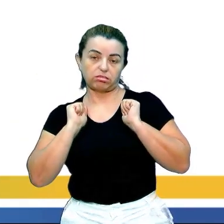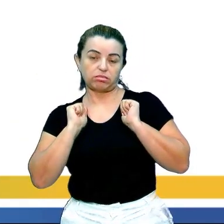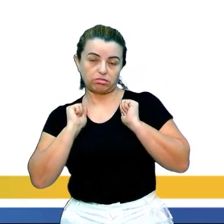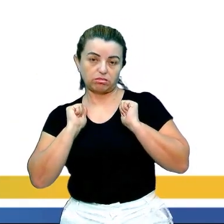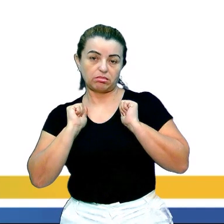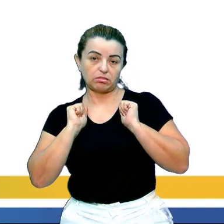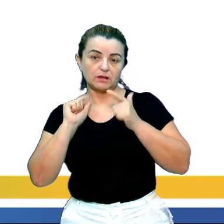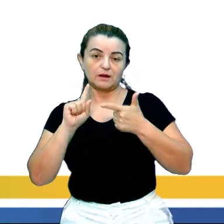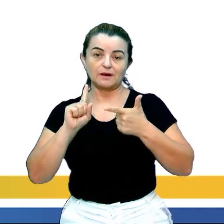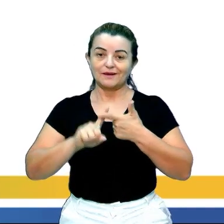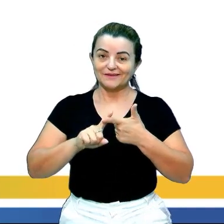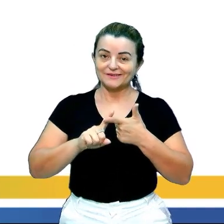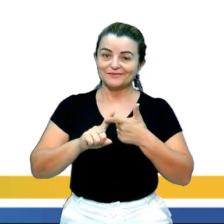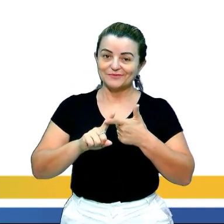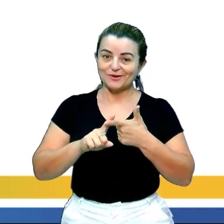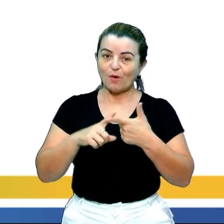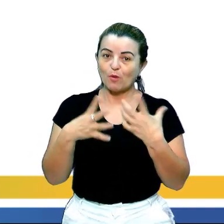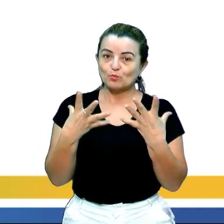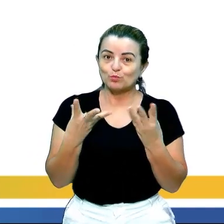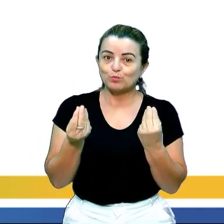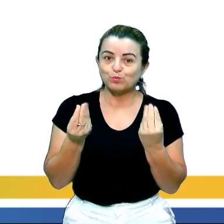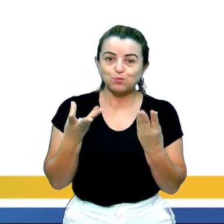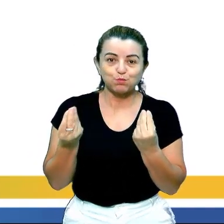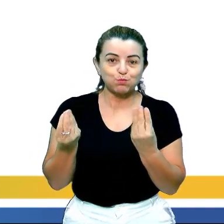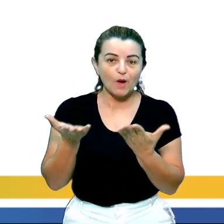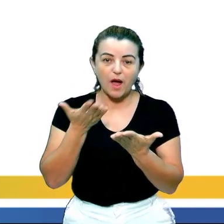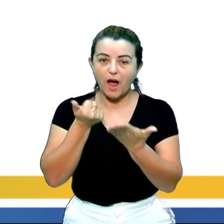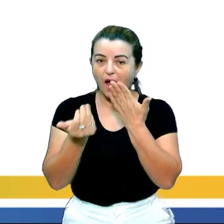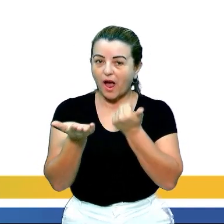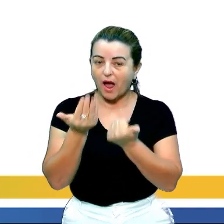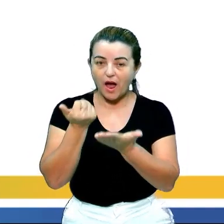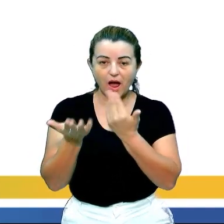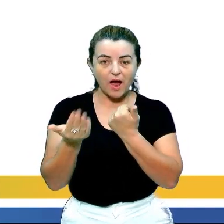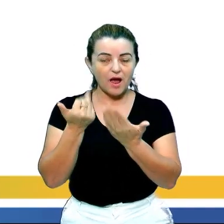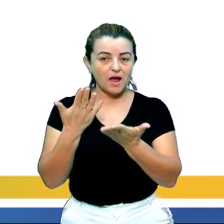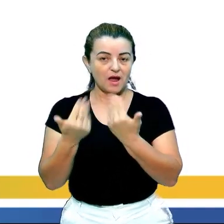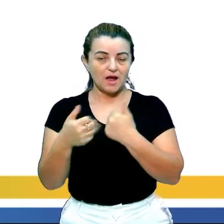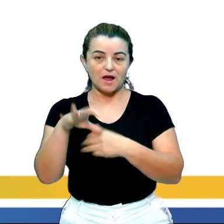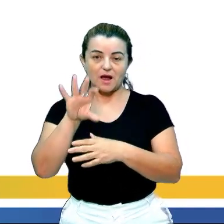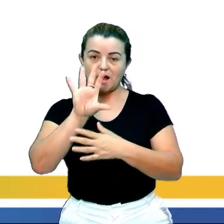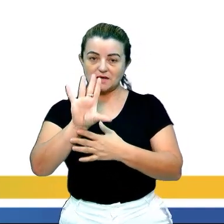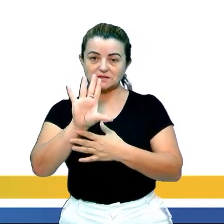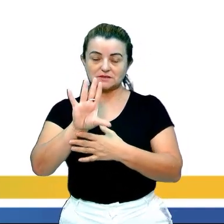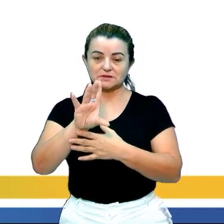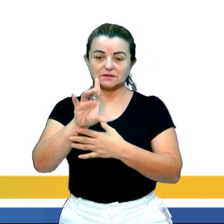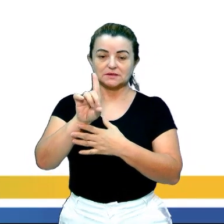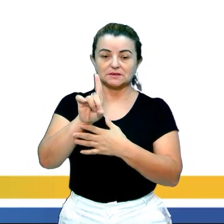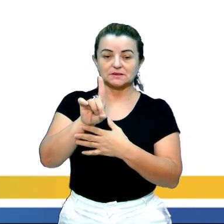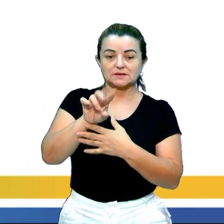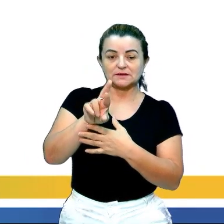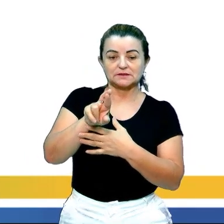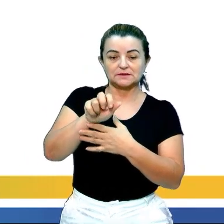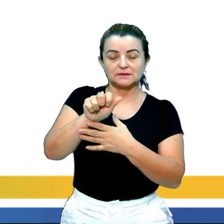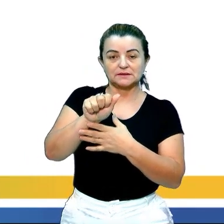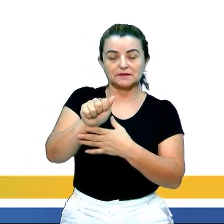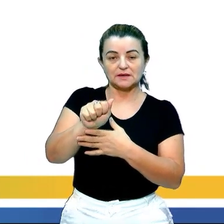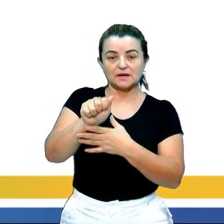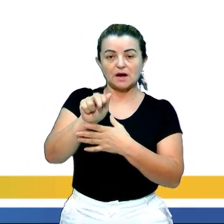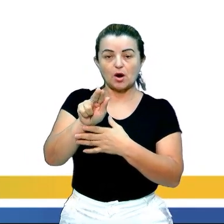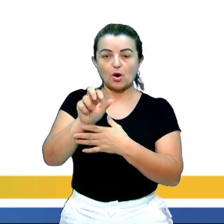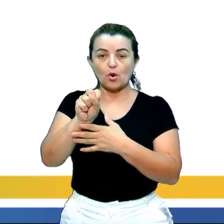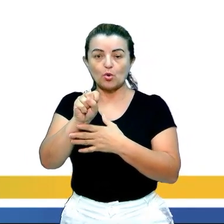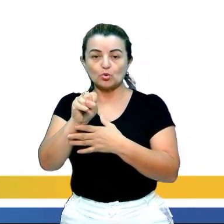a fartura de alimentos. Assim como Drauzio Varela salientou. A alimentação dos